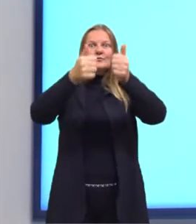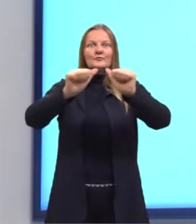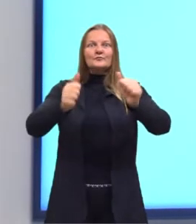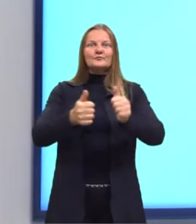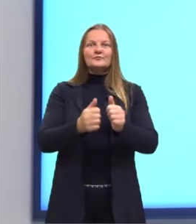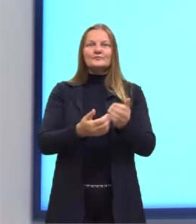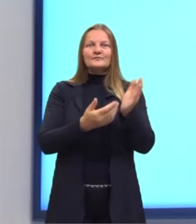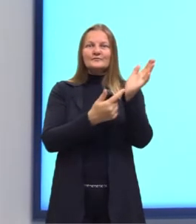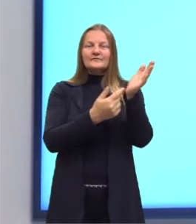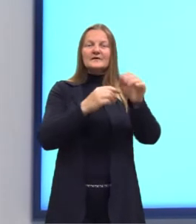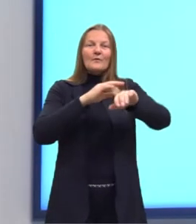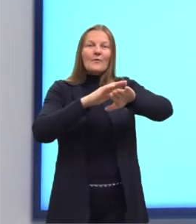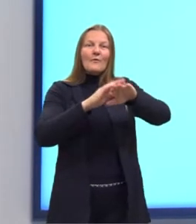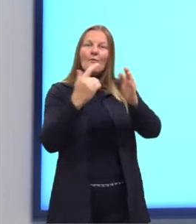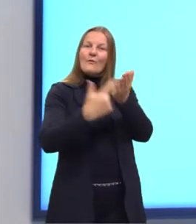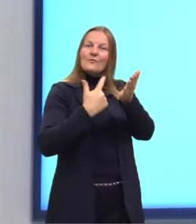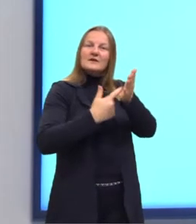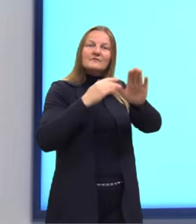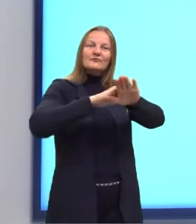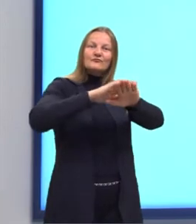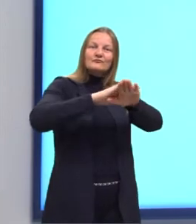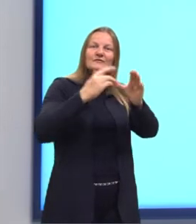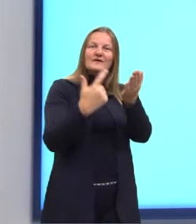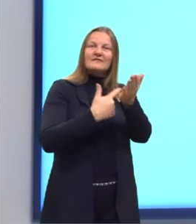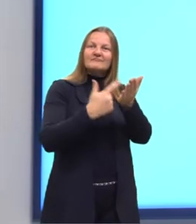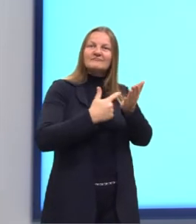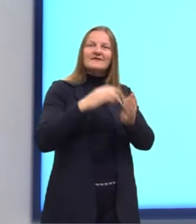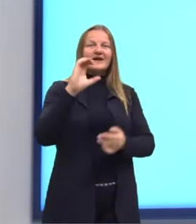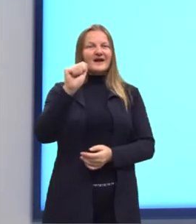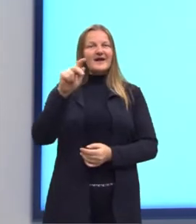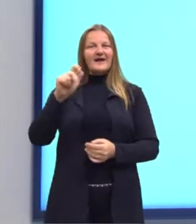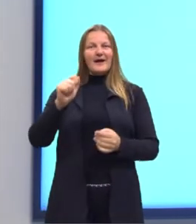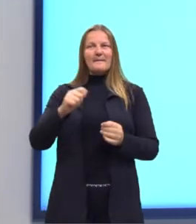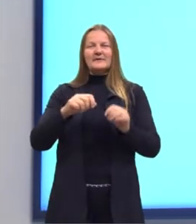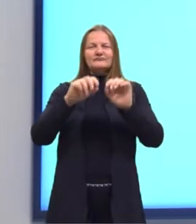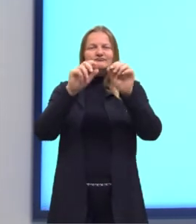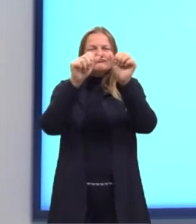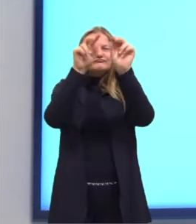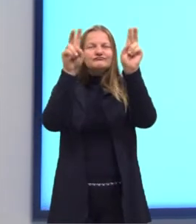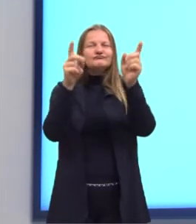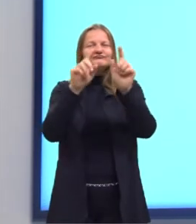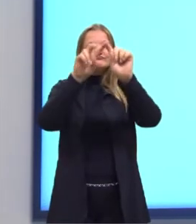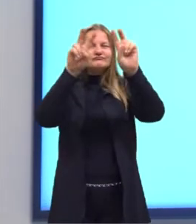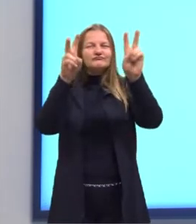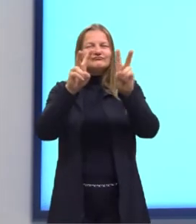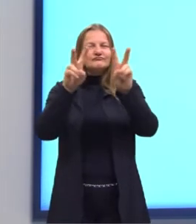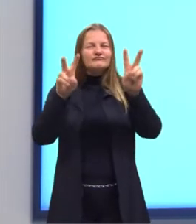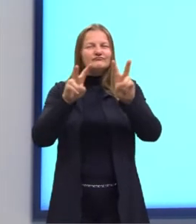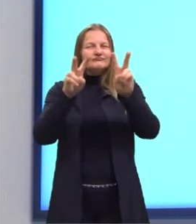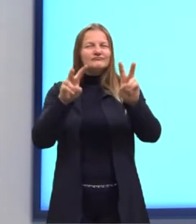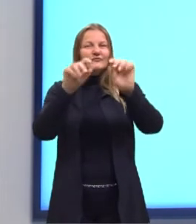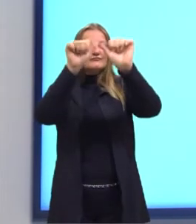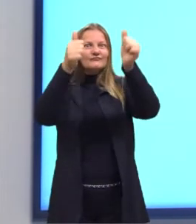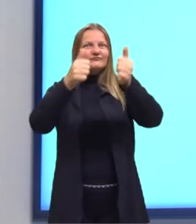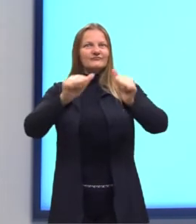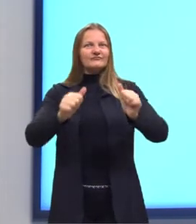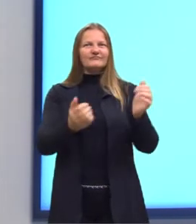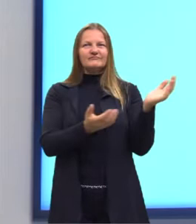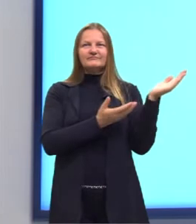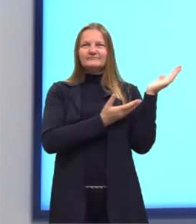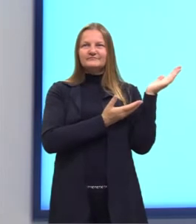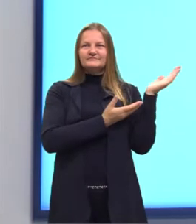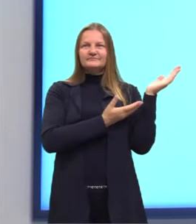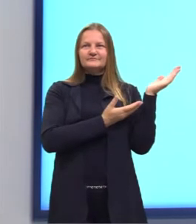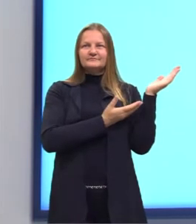capa. E temos uma foto aqui, uma imagem meio desfocada do Aloysio Azevedo. E a gente tem aqui o